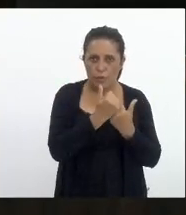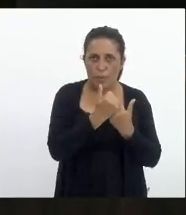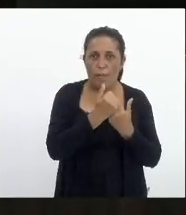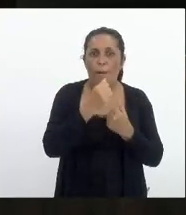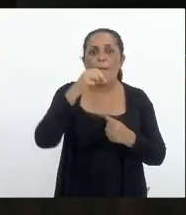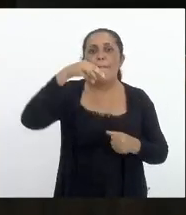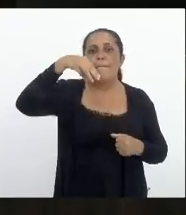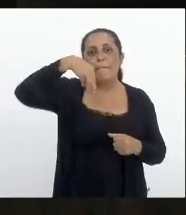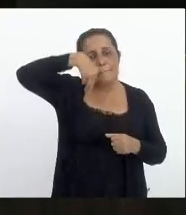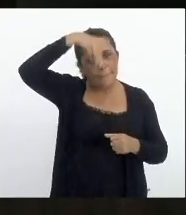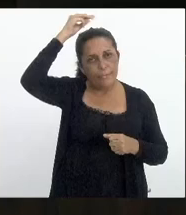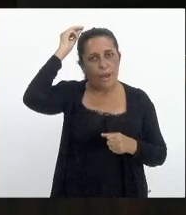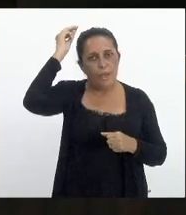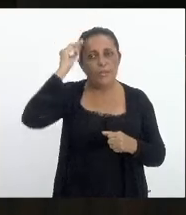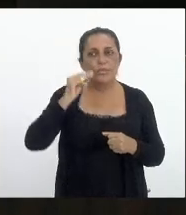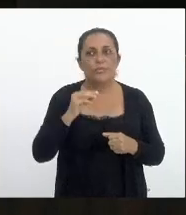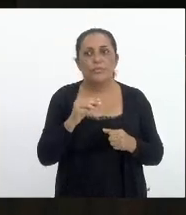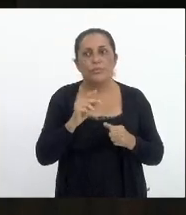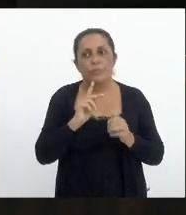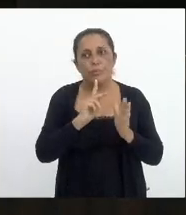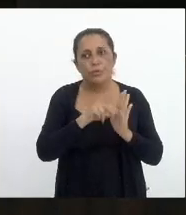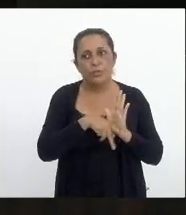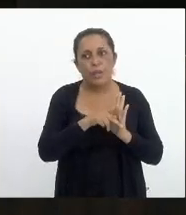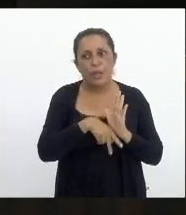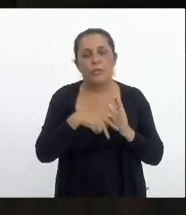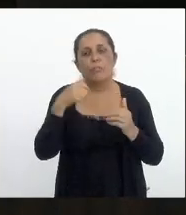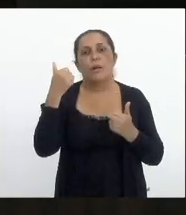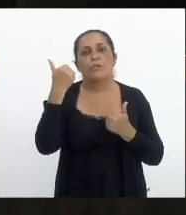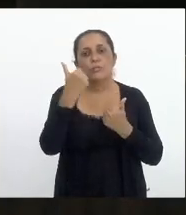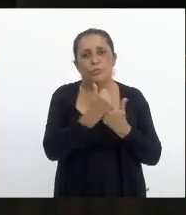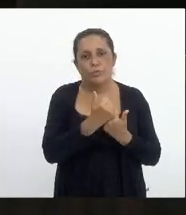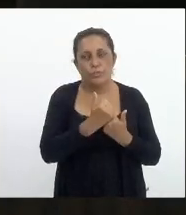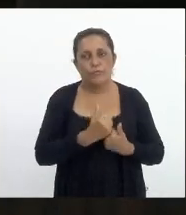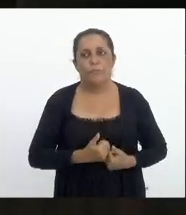Pacheco embora seja seu projeto mas é o substitutivo